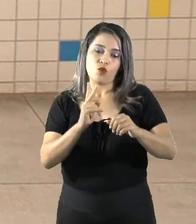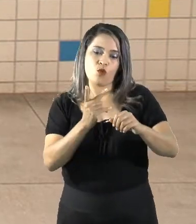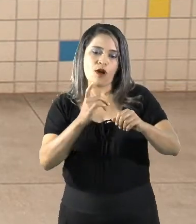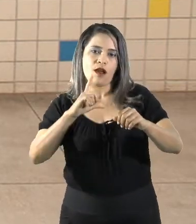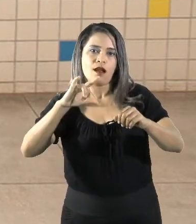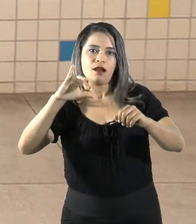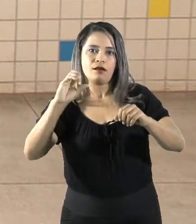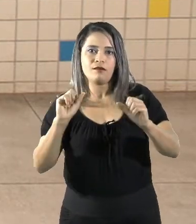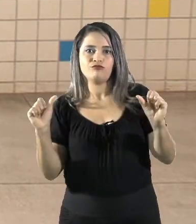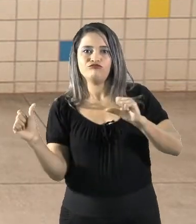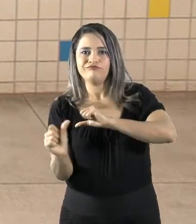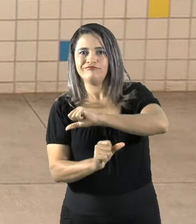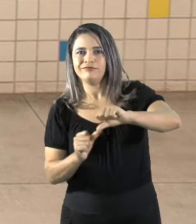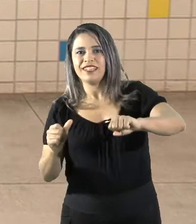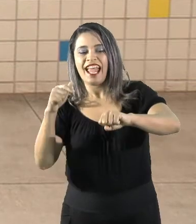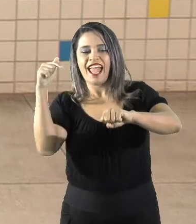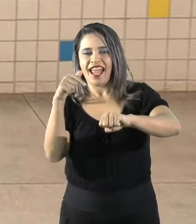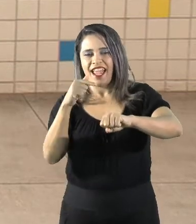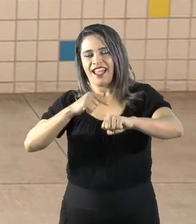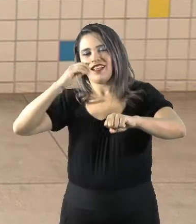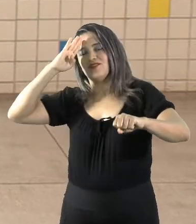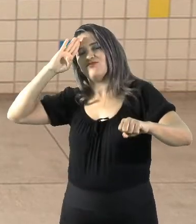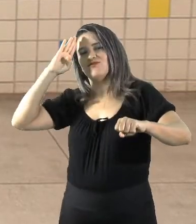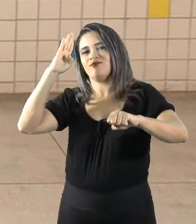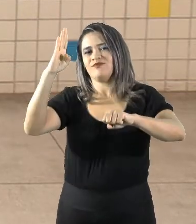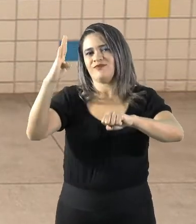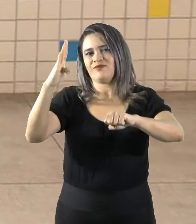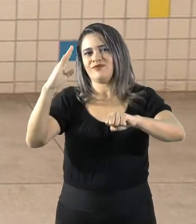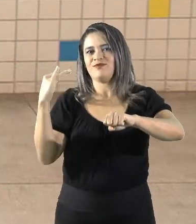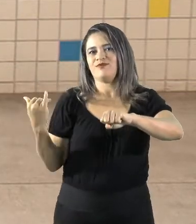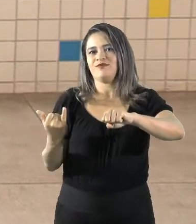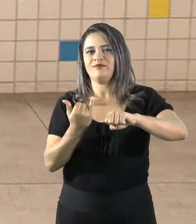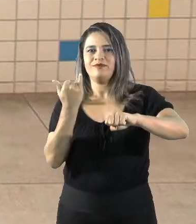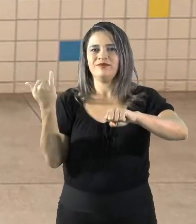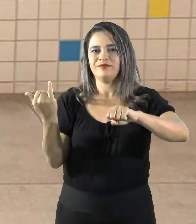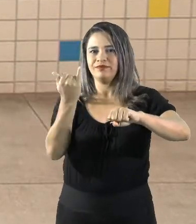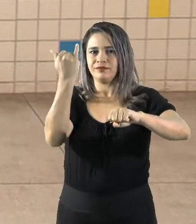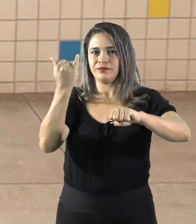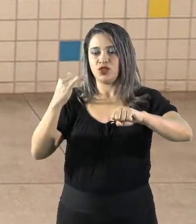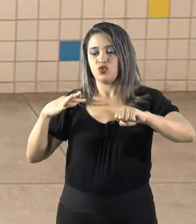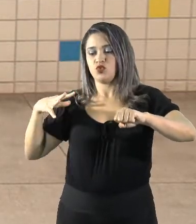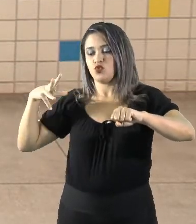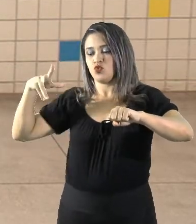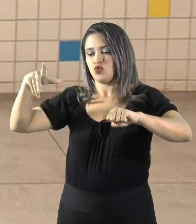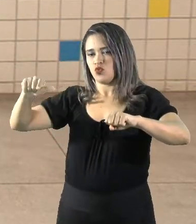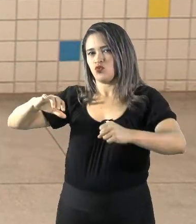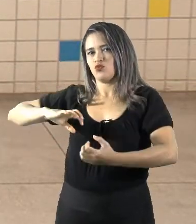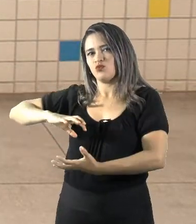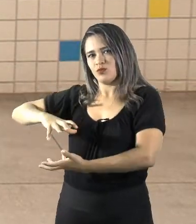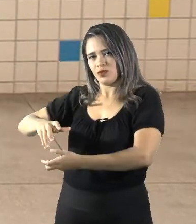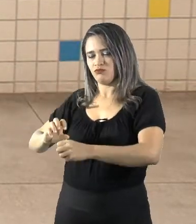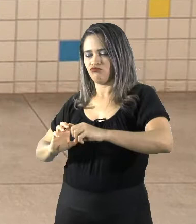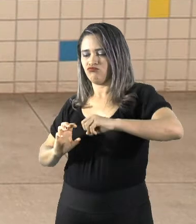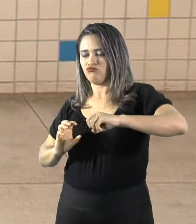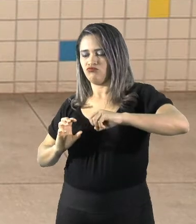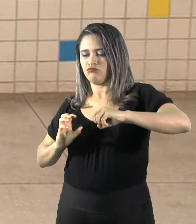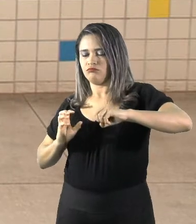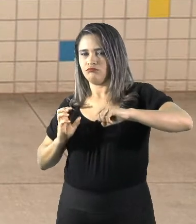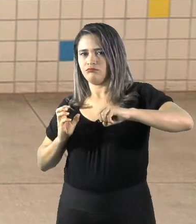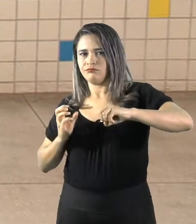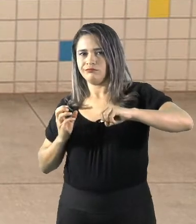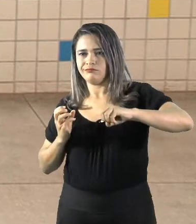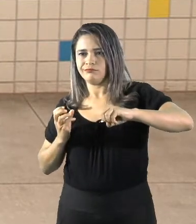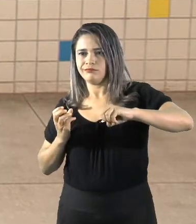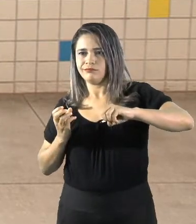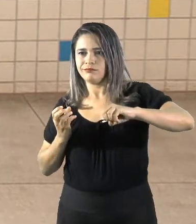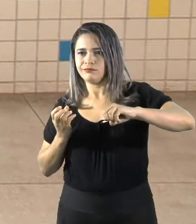contrário. O Sol é o corpo celeste mais importante e todos os planetas giram em torno dele, orbitam em